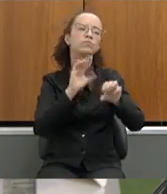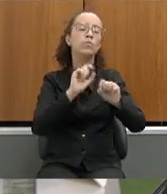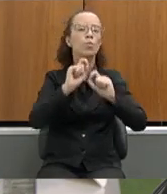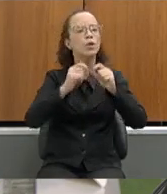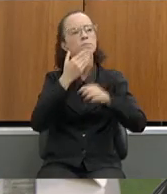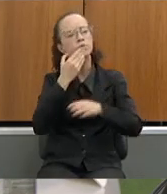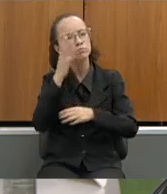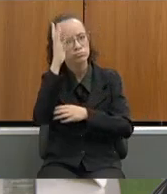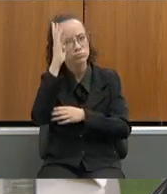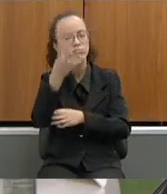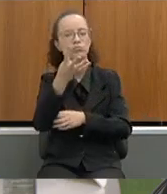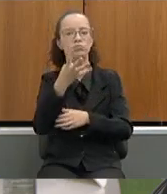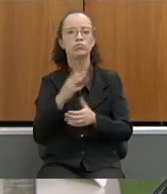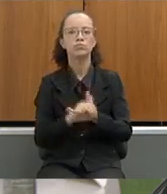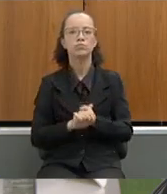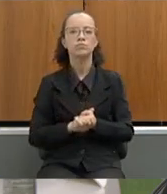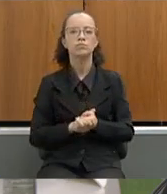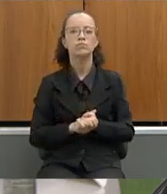providências para